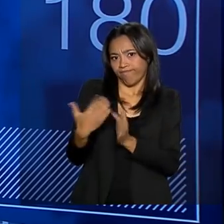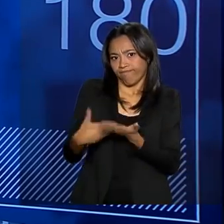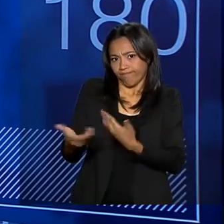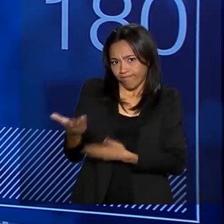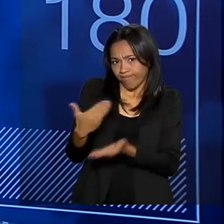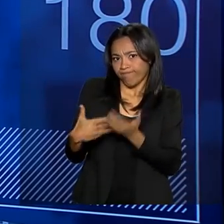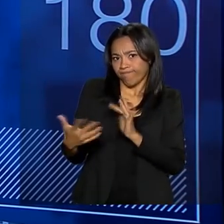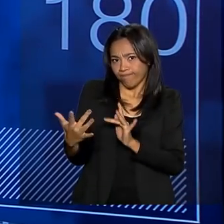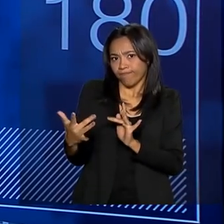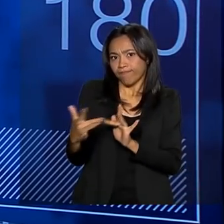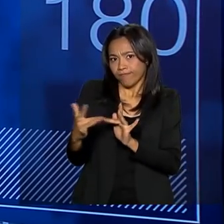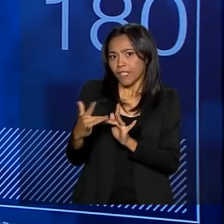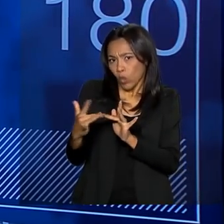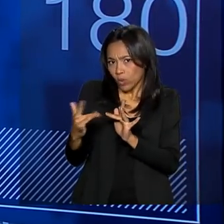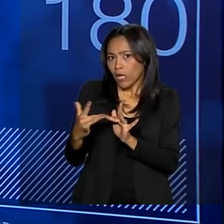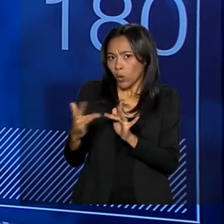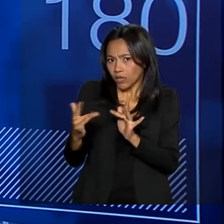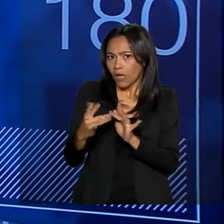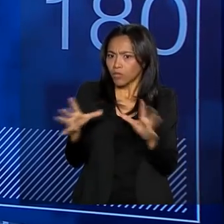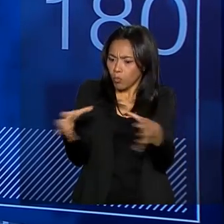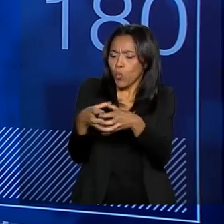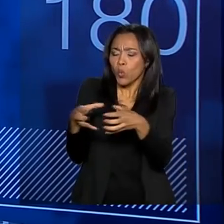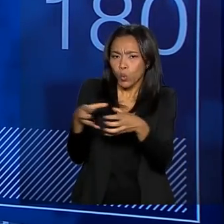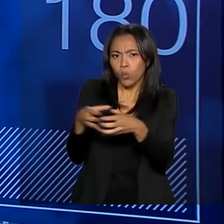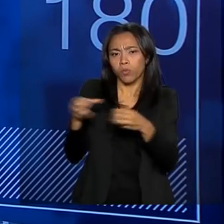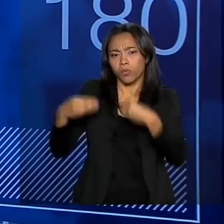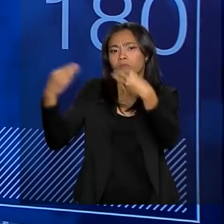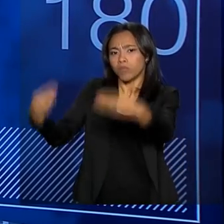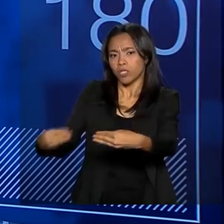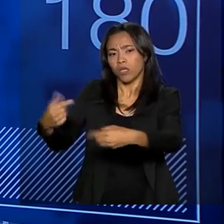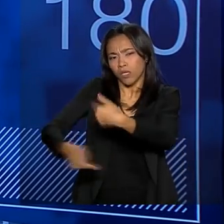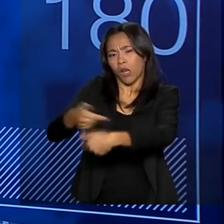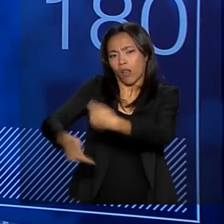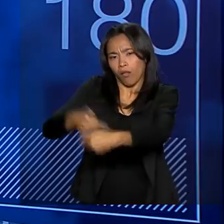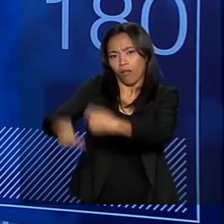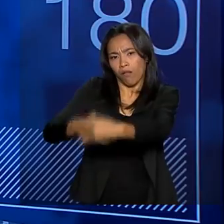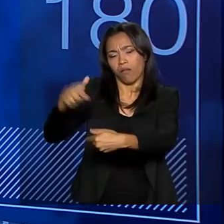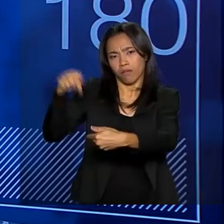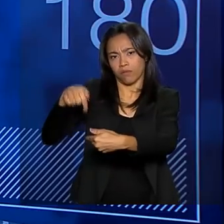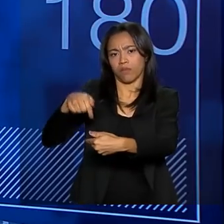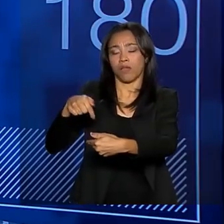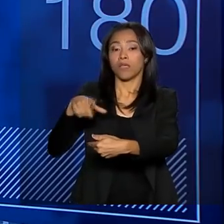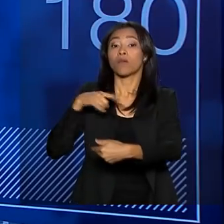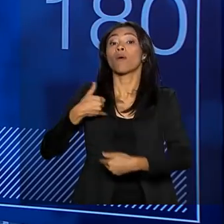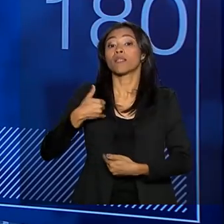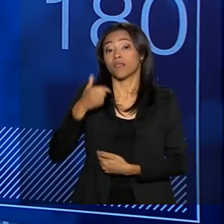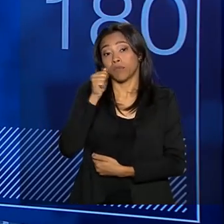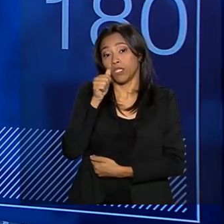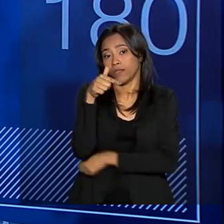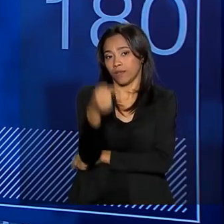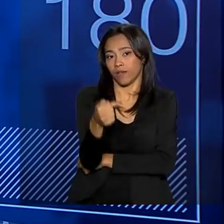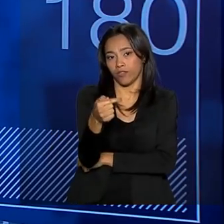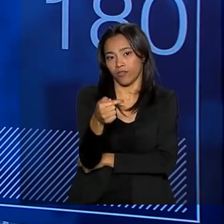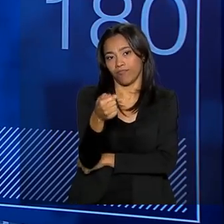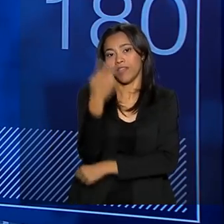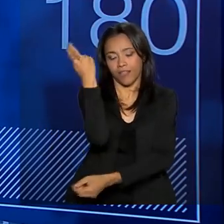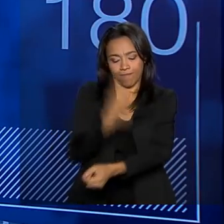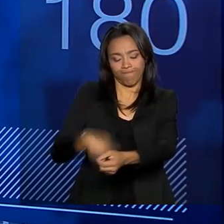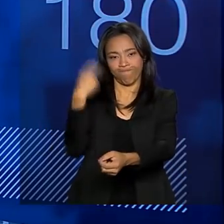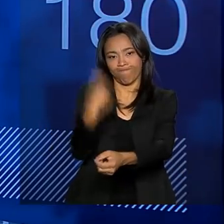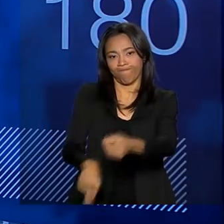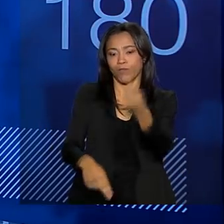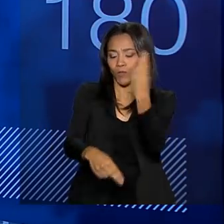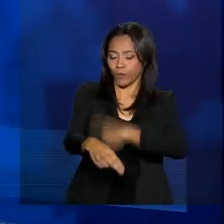nosso ministério, nós temos um grupo muito grande de pessoas no ministério que já fazia essa prevenção, ela tem sete anos e ela está se cortando.